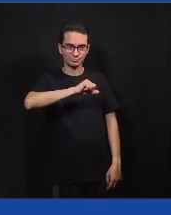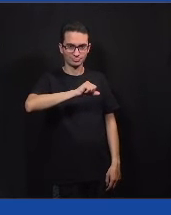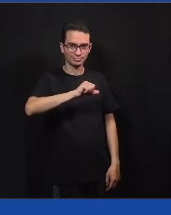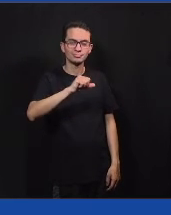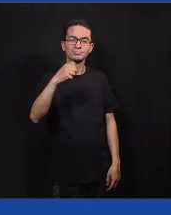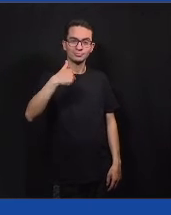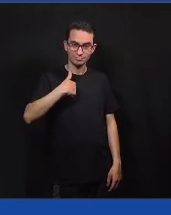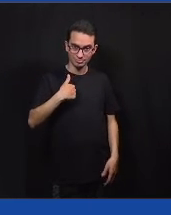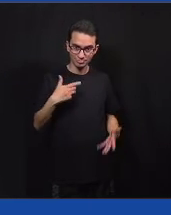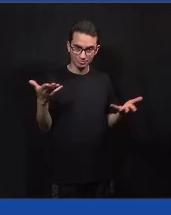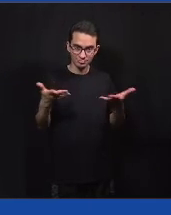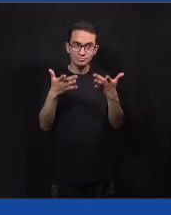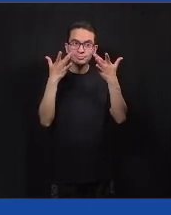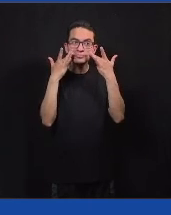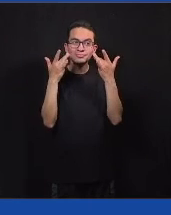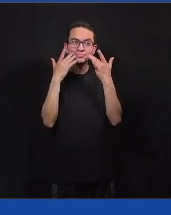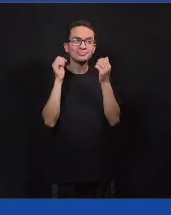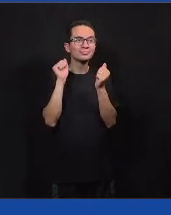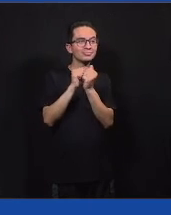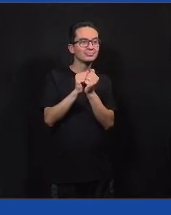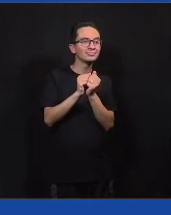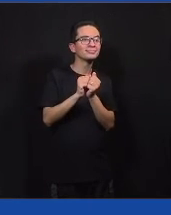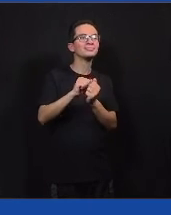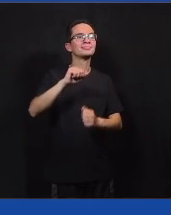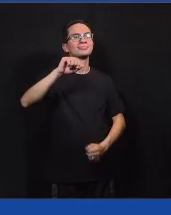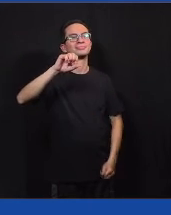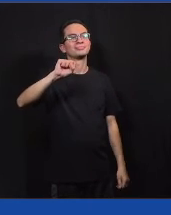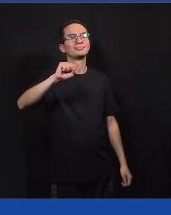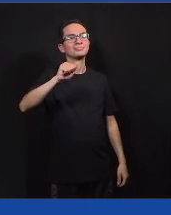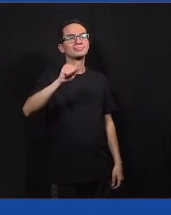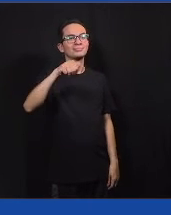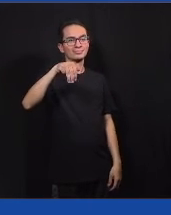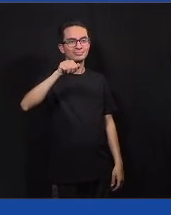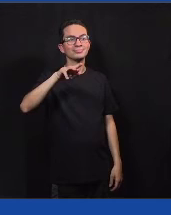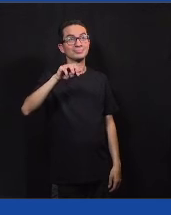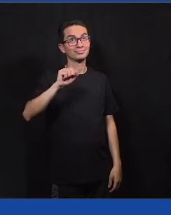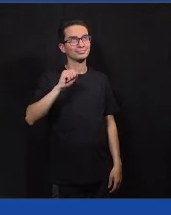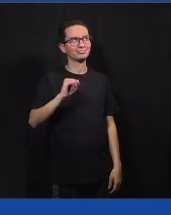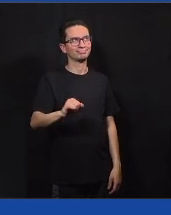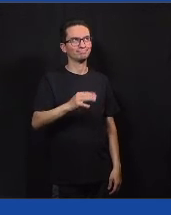aqui jogando com o Samara, como se eu não conhecesse as perguntas,